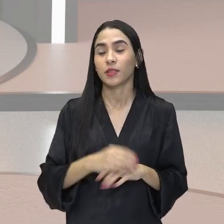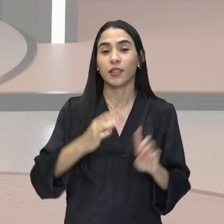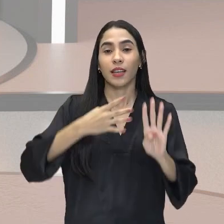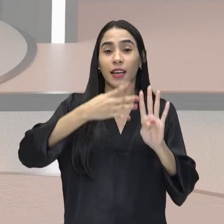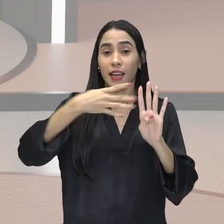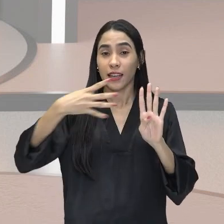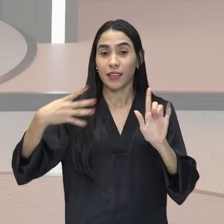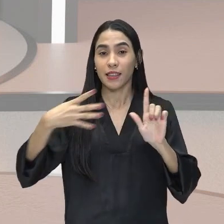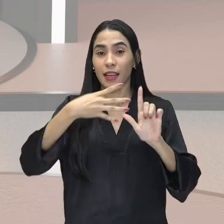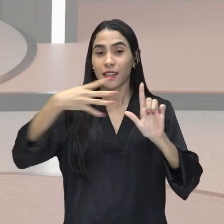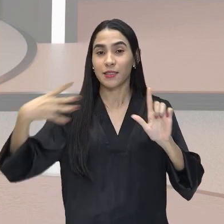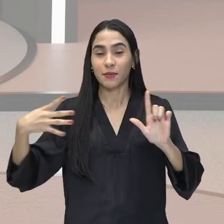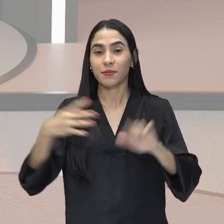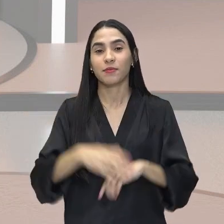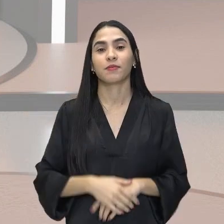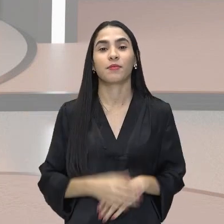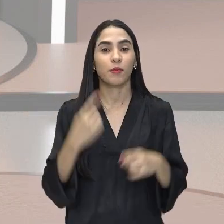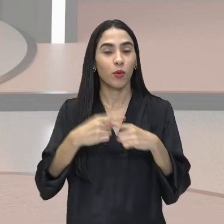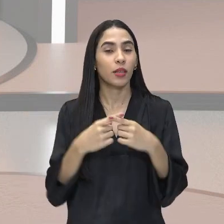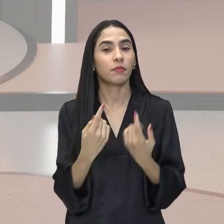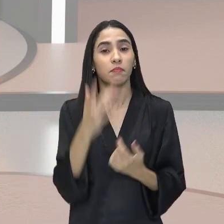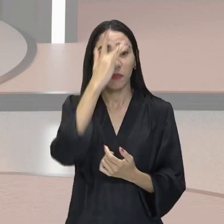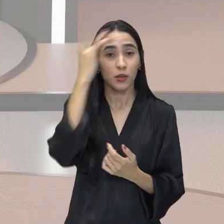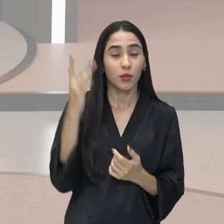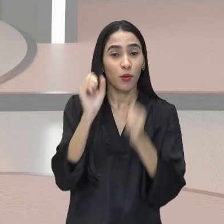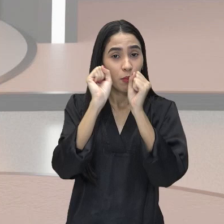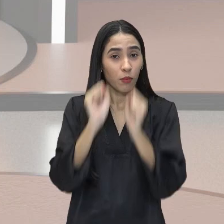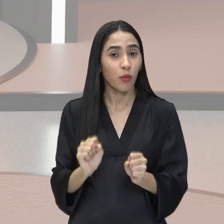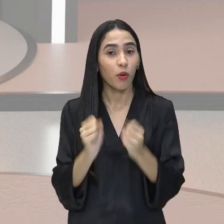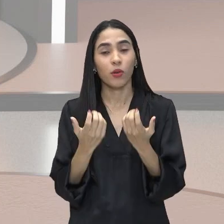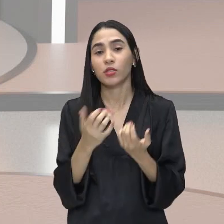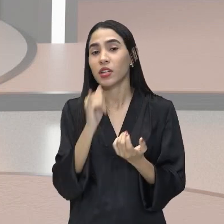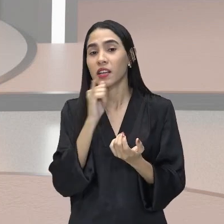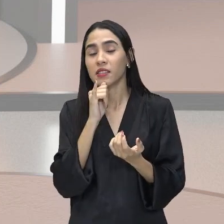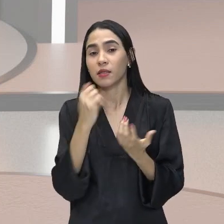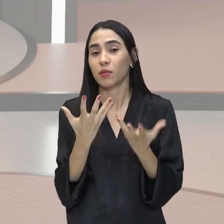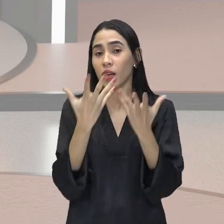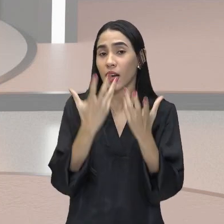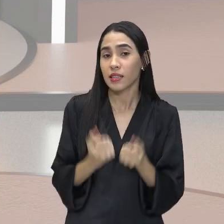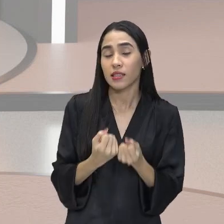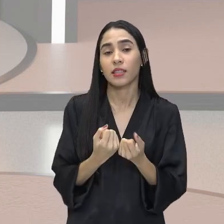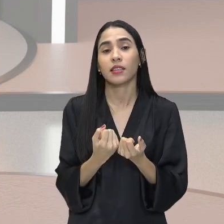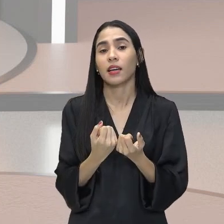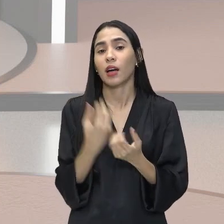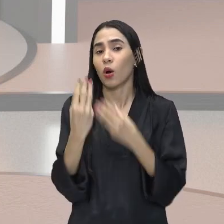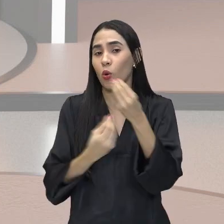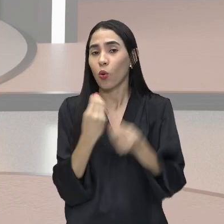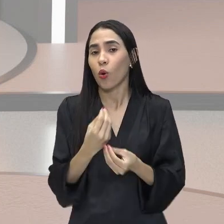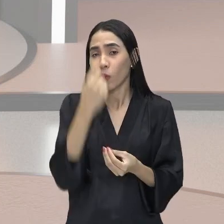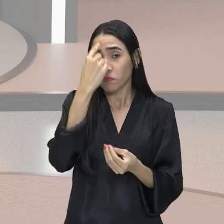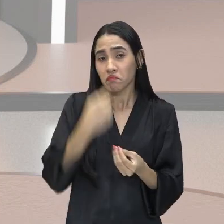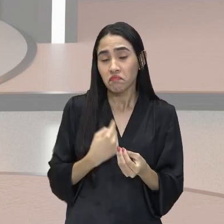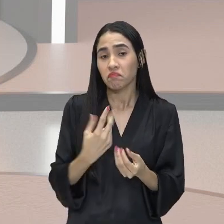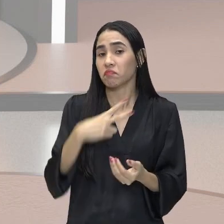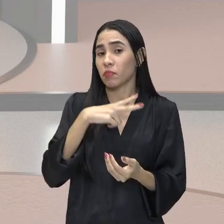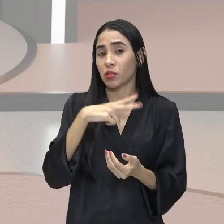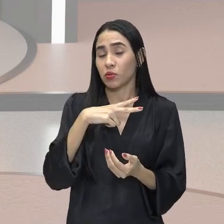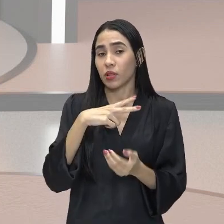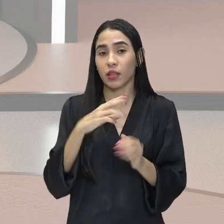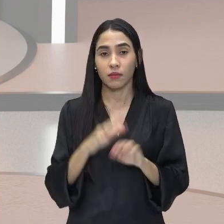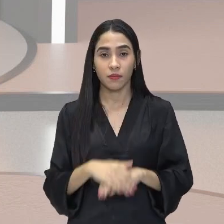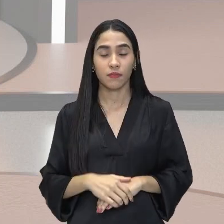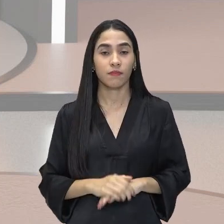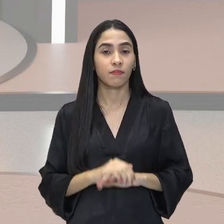podem se definir sexualmente quanto à sua orientação da forma como desejarem. É